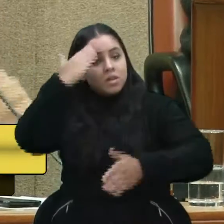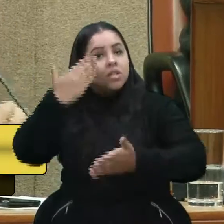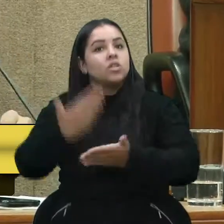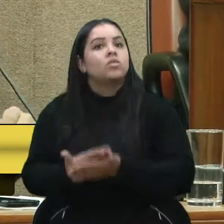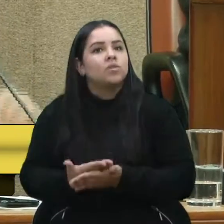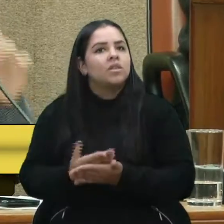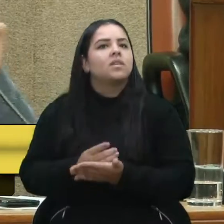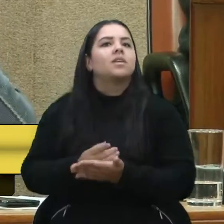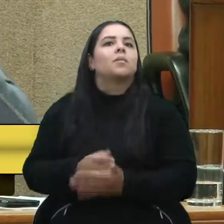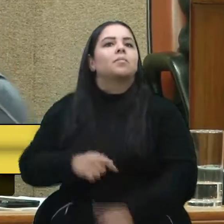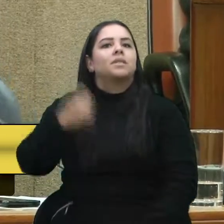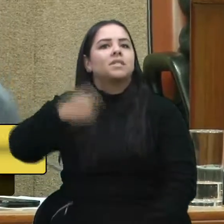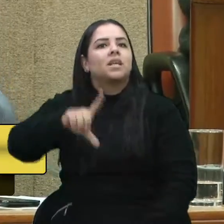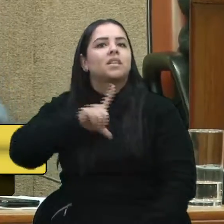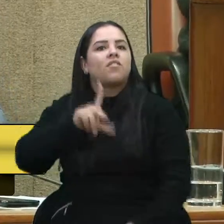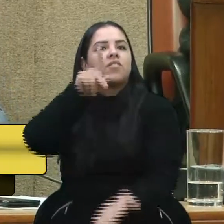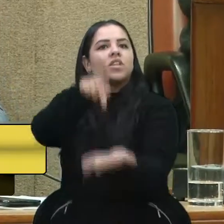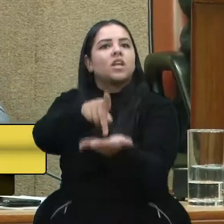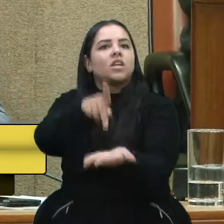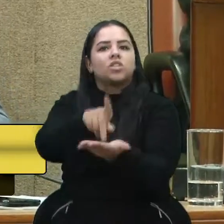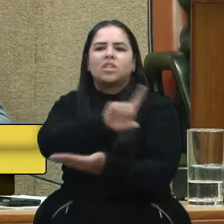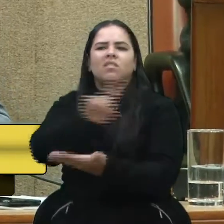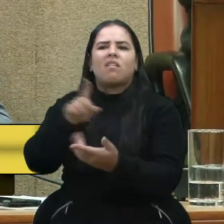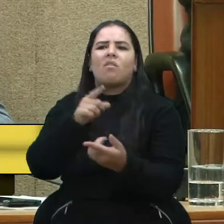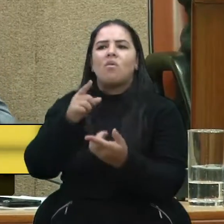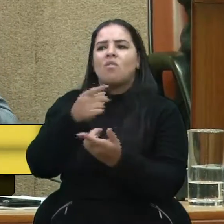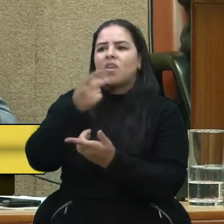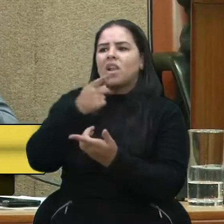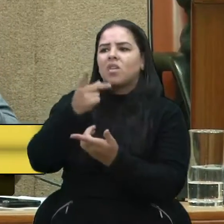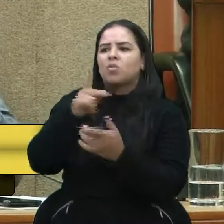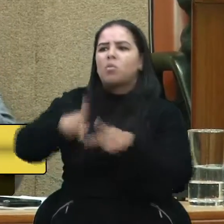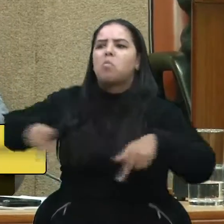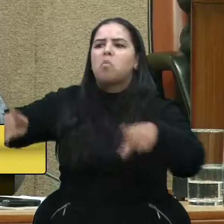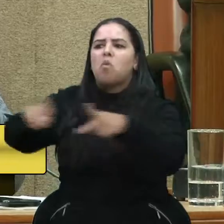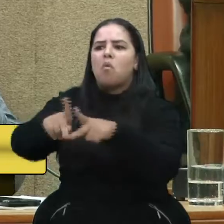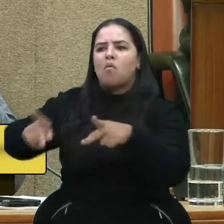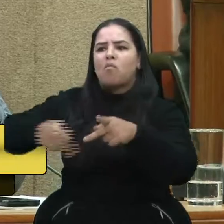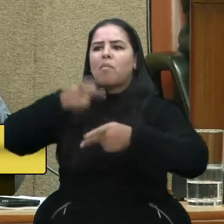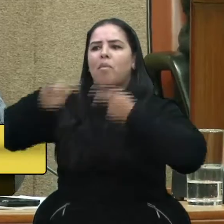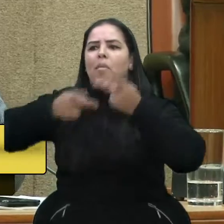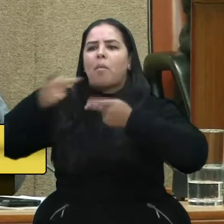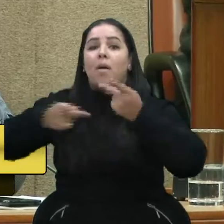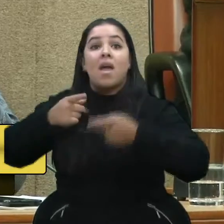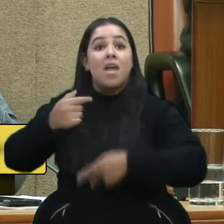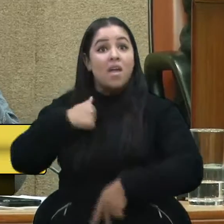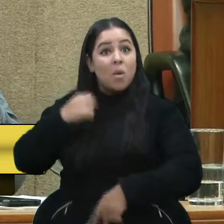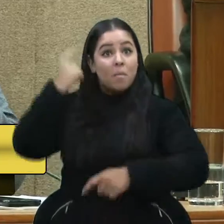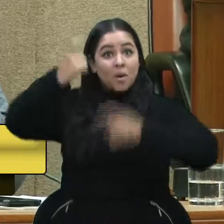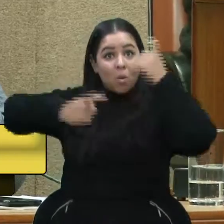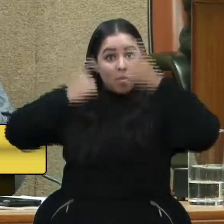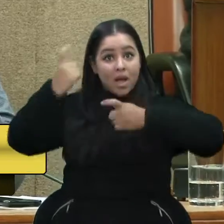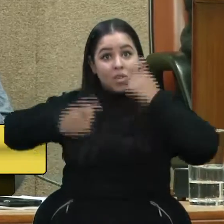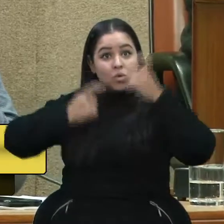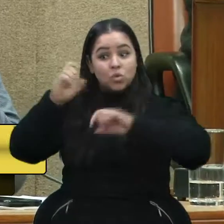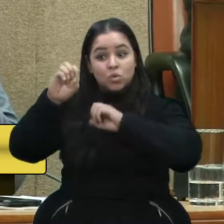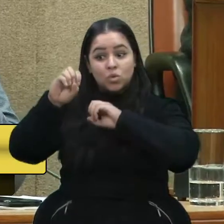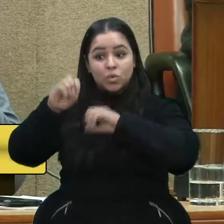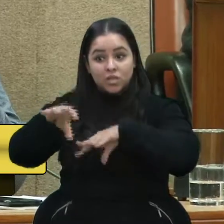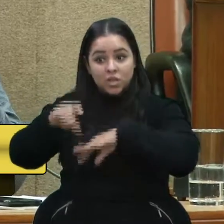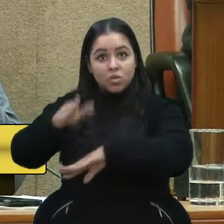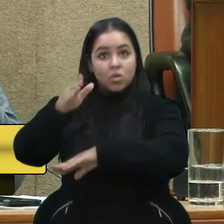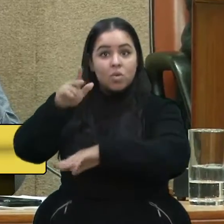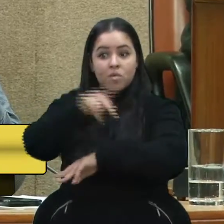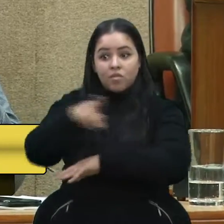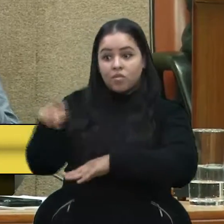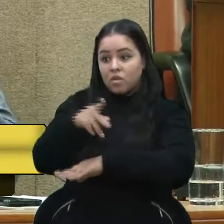restabelecermos a verdade. E ninguém está fazendo discurso para a torcida. Eu estou preocupado com a educação e com os professores. E aí é da democracia.